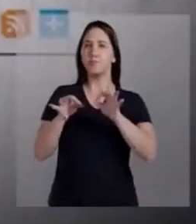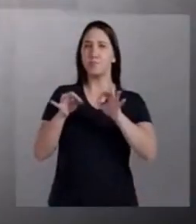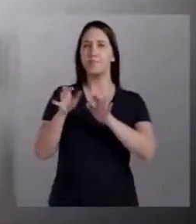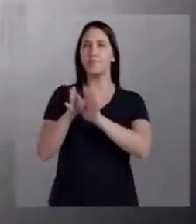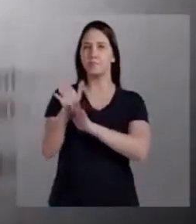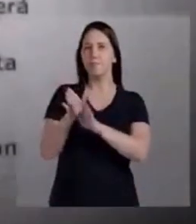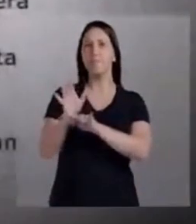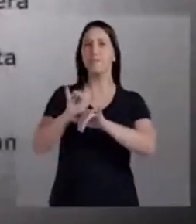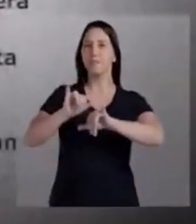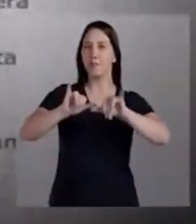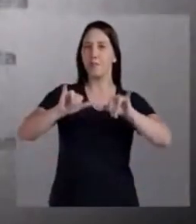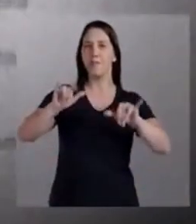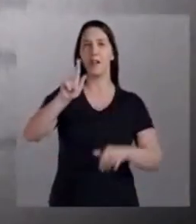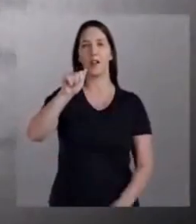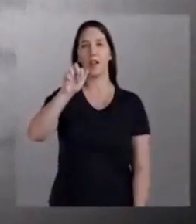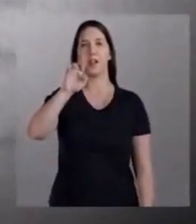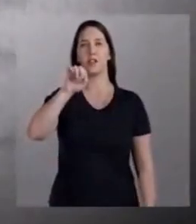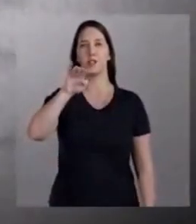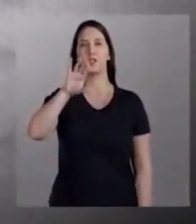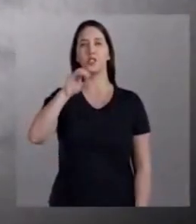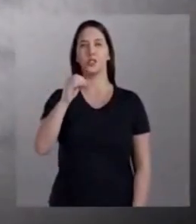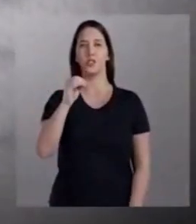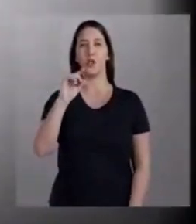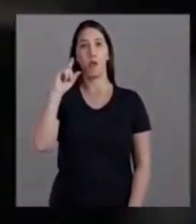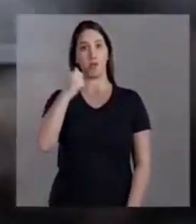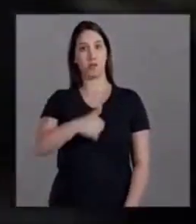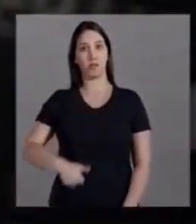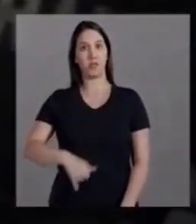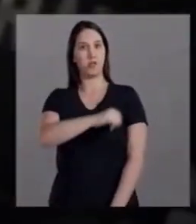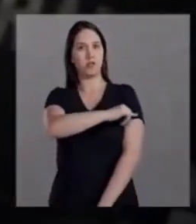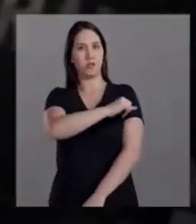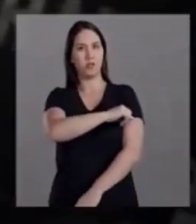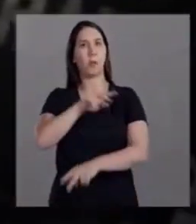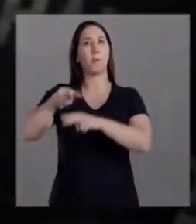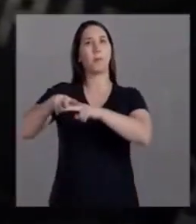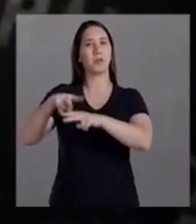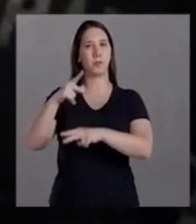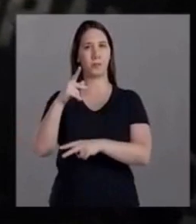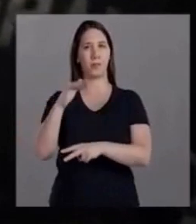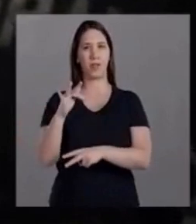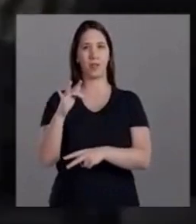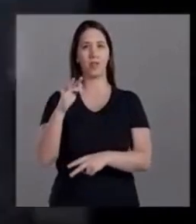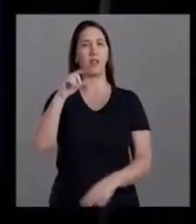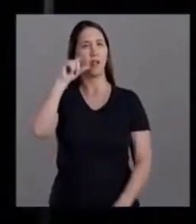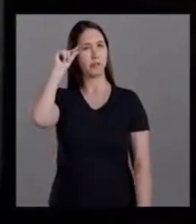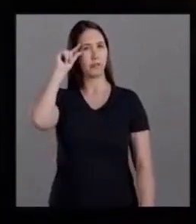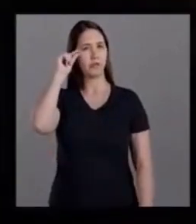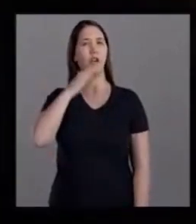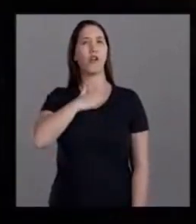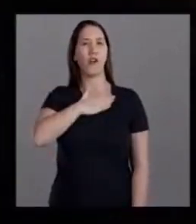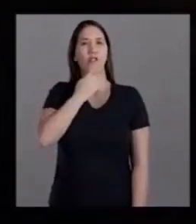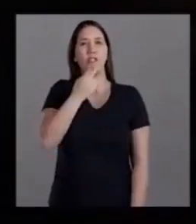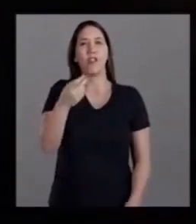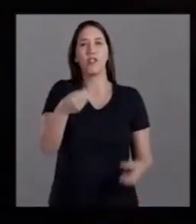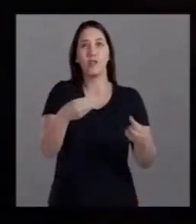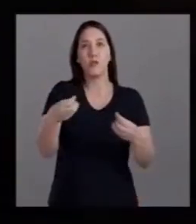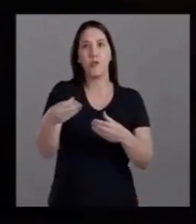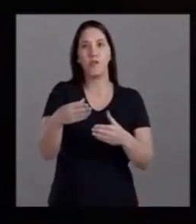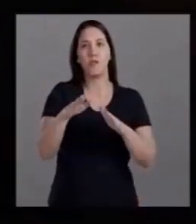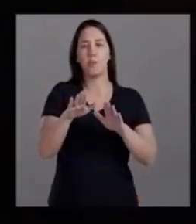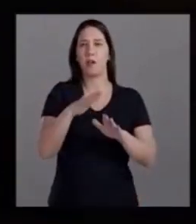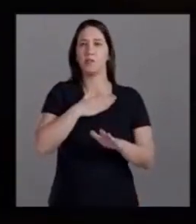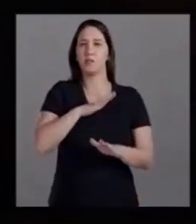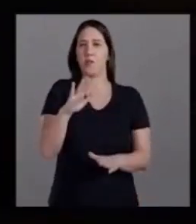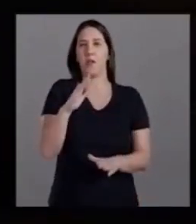foi coordenador da campanha de Garotinho, ex-governador do Rio de Janeiro, que foi preso pela Polícia Federal. O candidato Márcio França gosta de falar que é